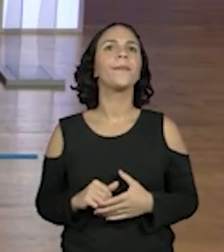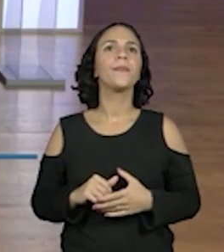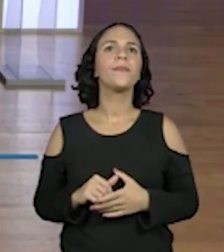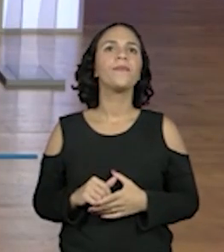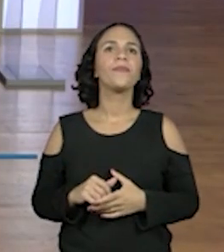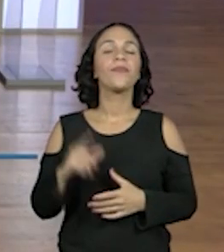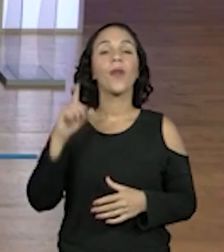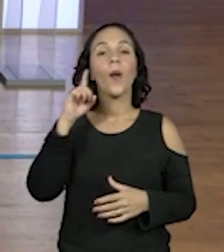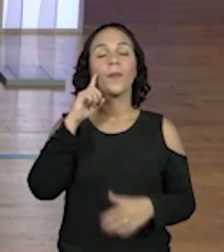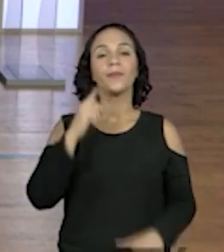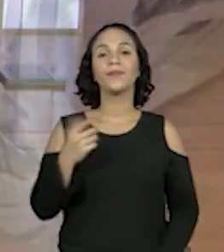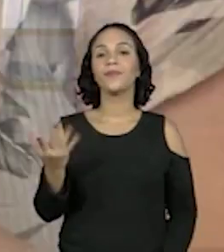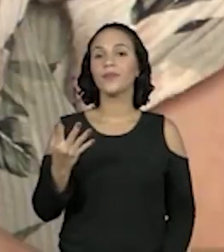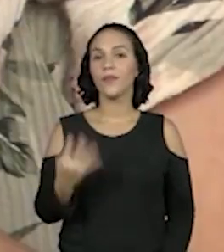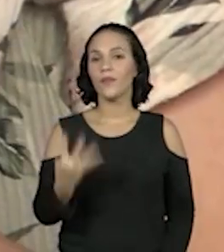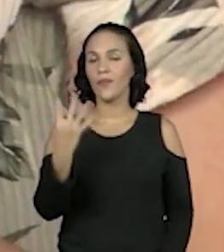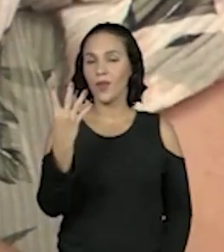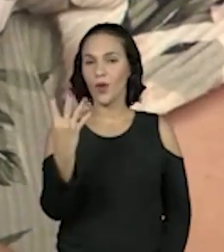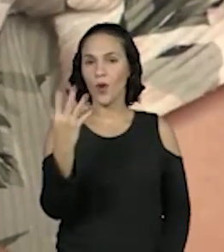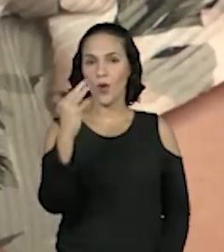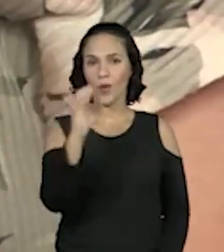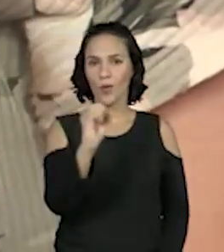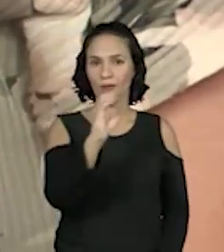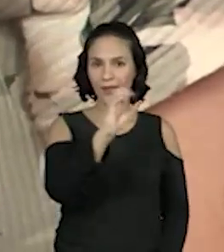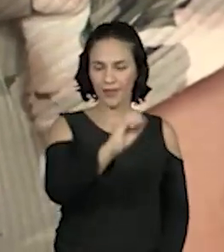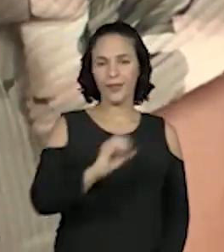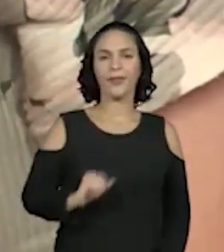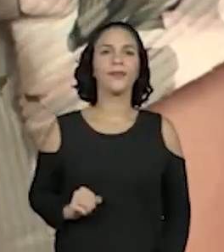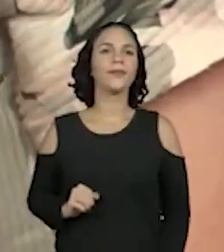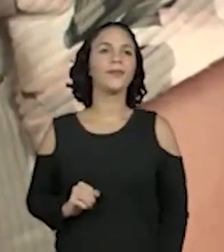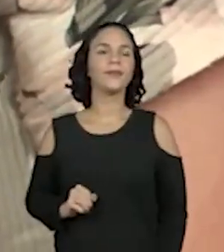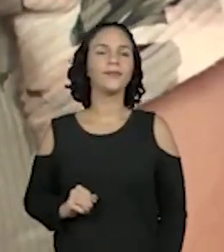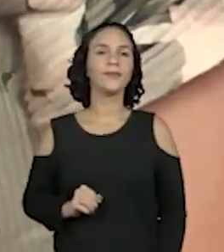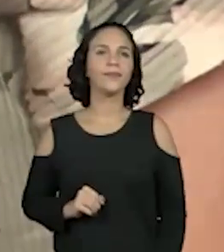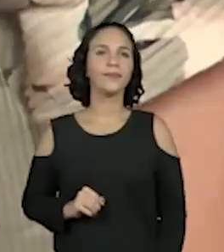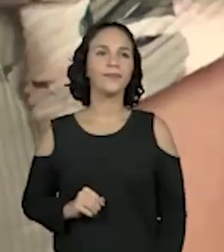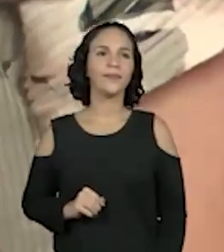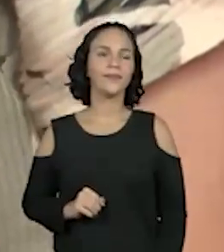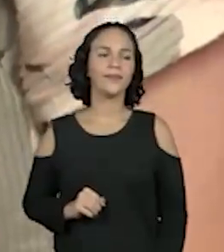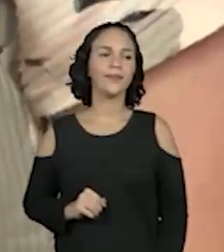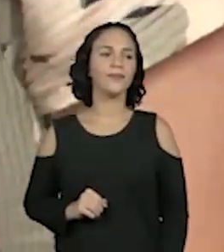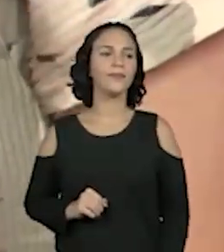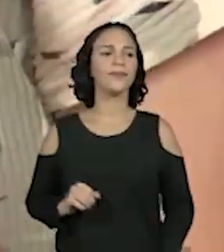Quatrocentos. Vai falando para mim, pro. Isso, quatrocentos.